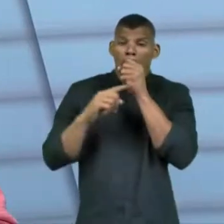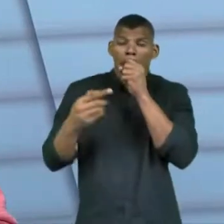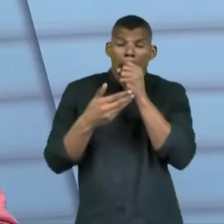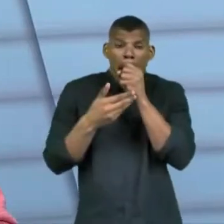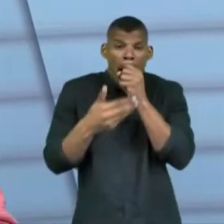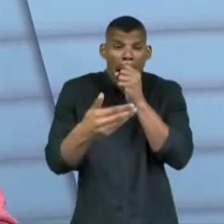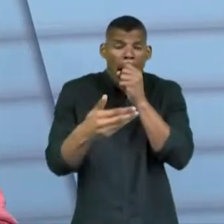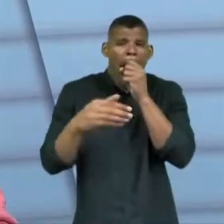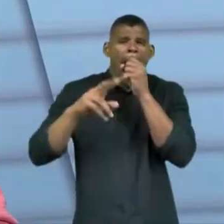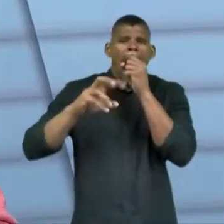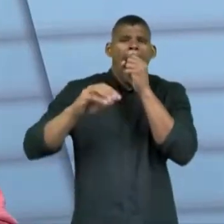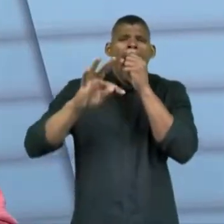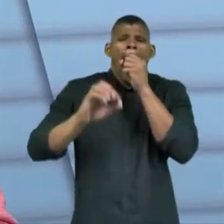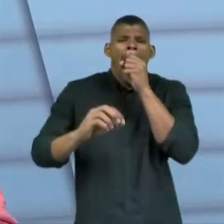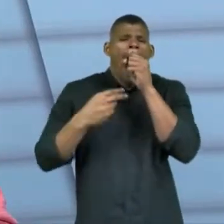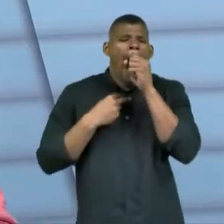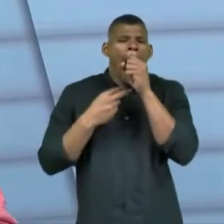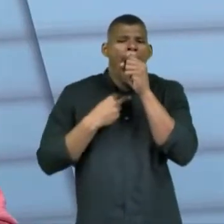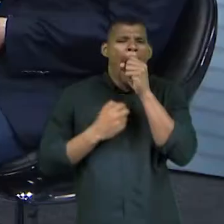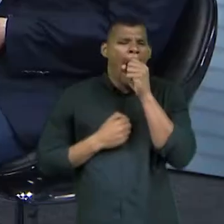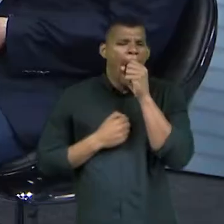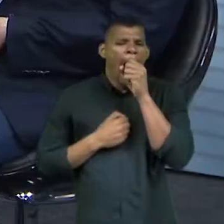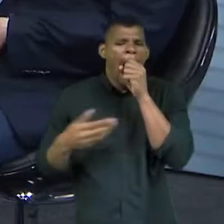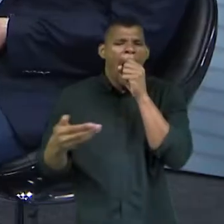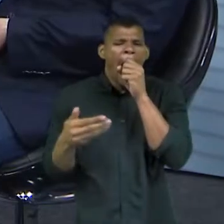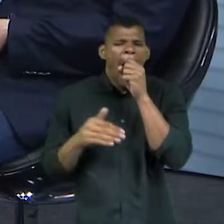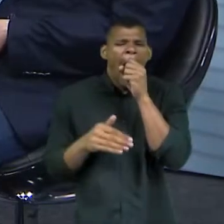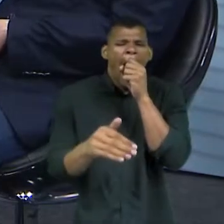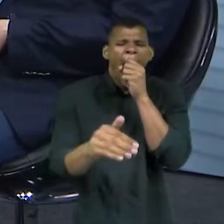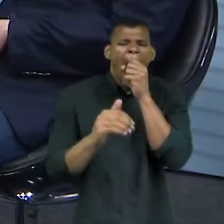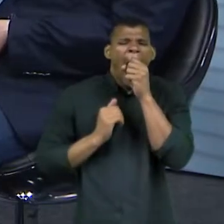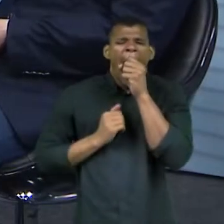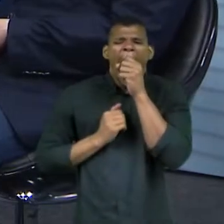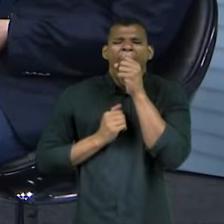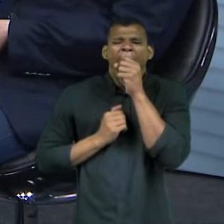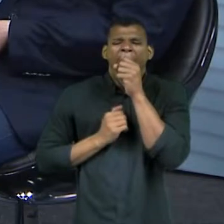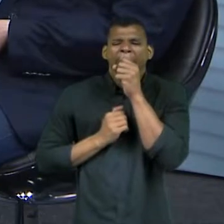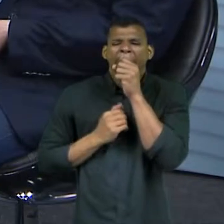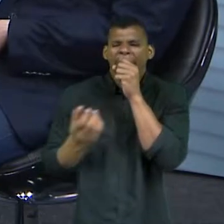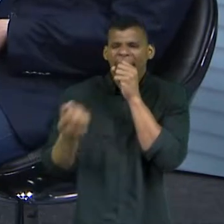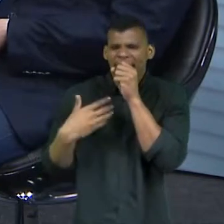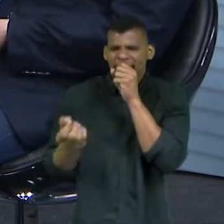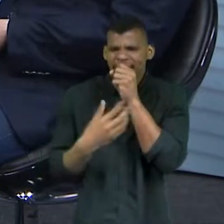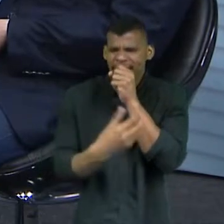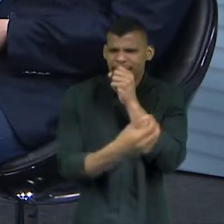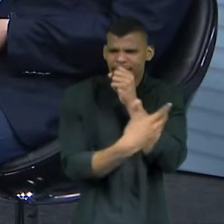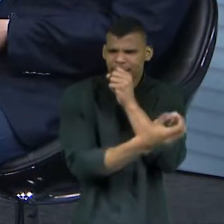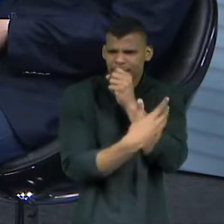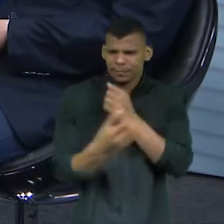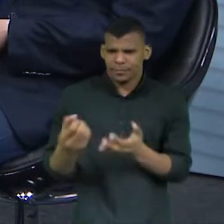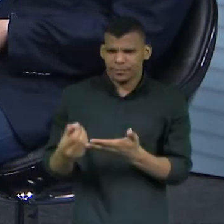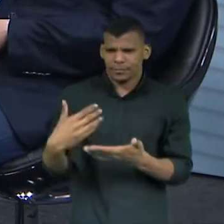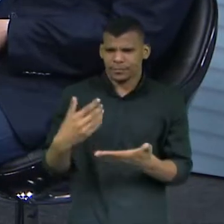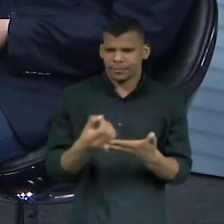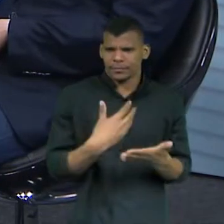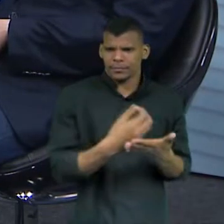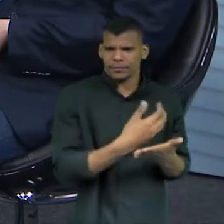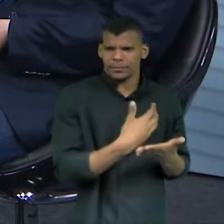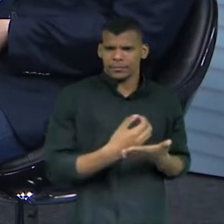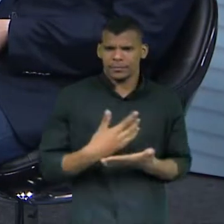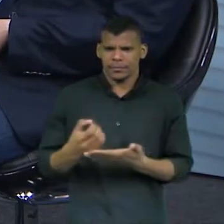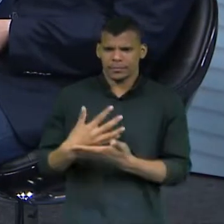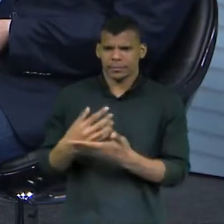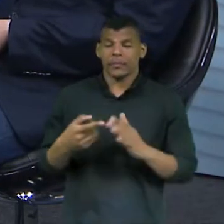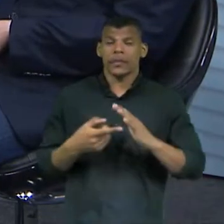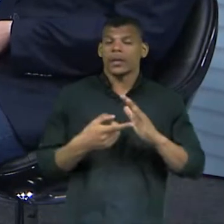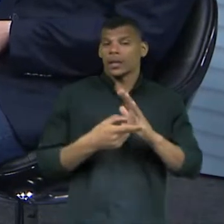explícito de votos. Mas agora, eu, inclusive, comecei a receber os santinhos. Aliás, todo mundo, porque aquele santinho de papel que a gente recebia